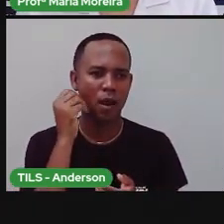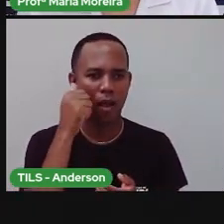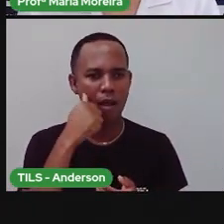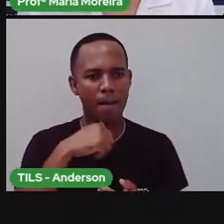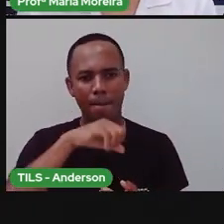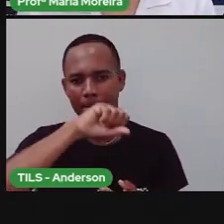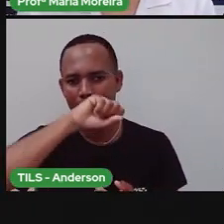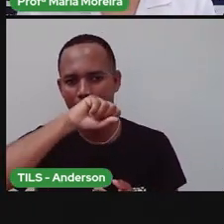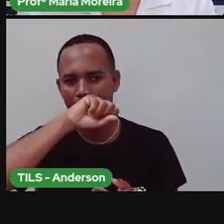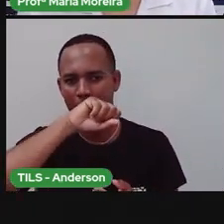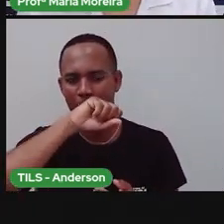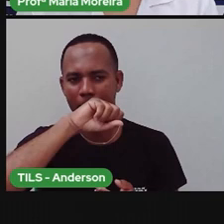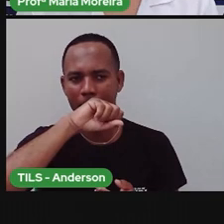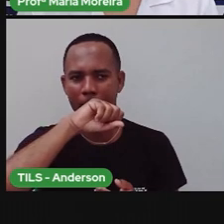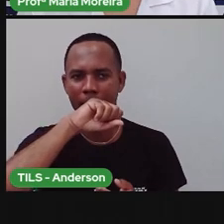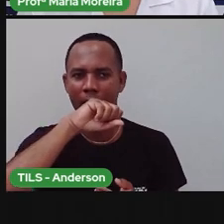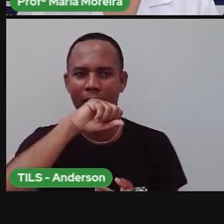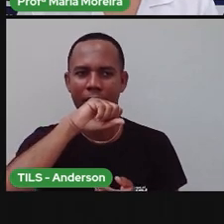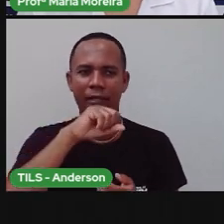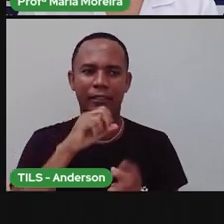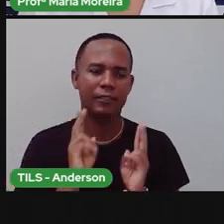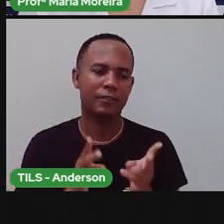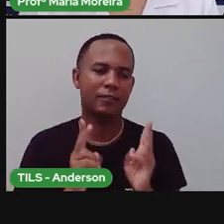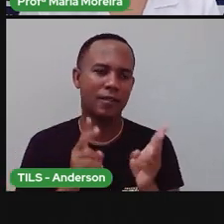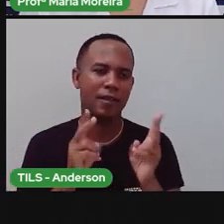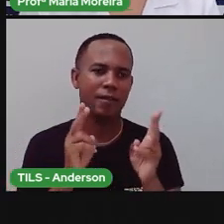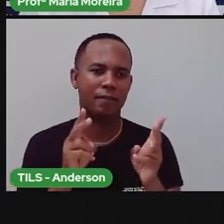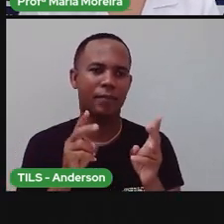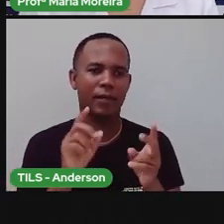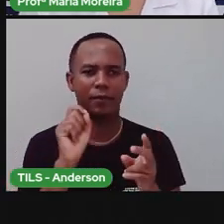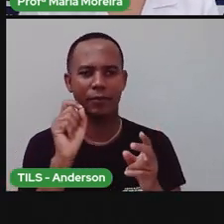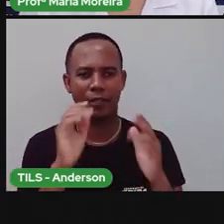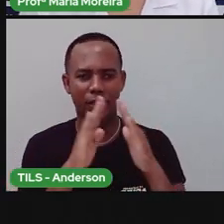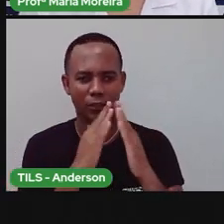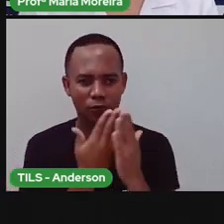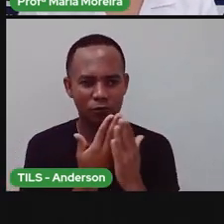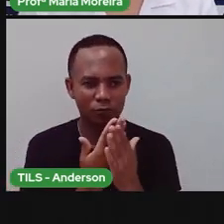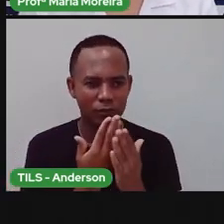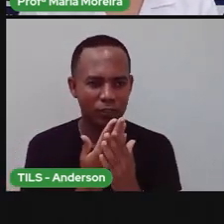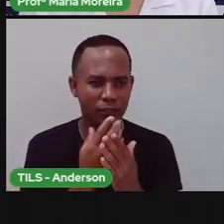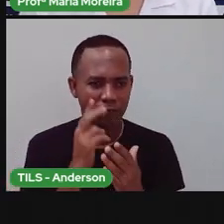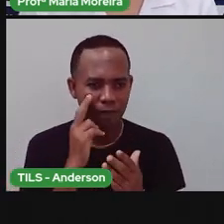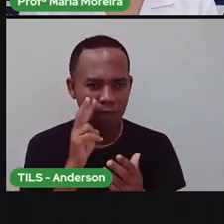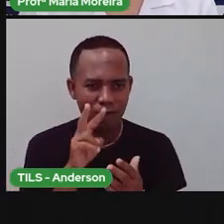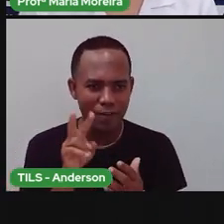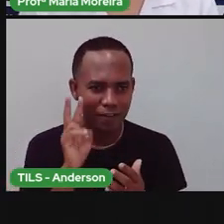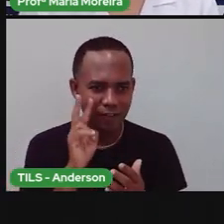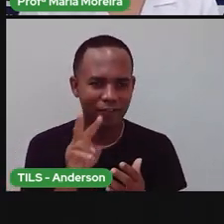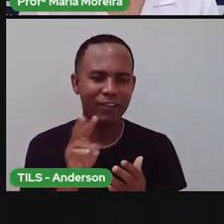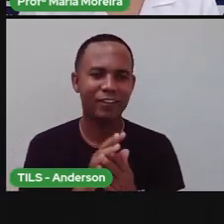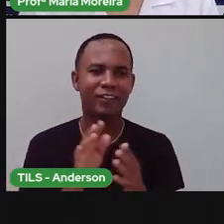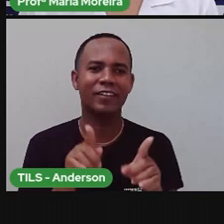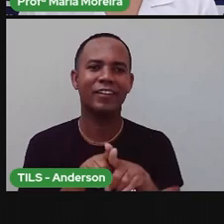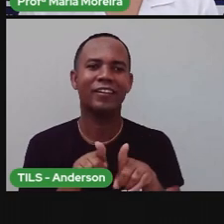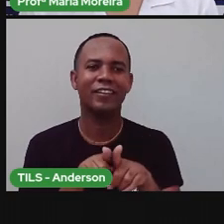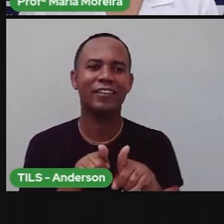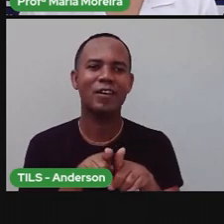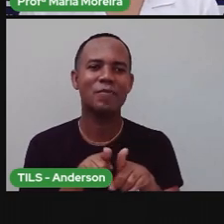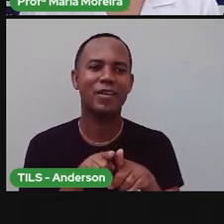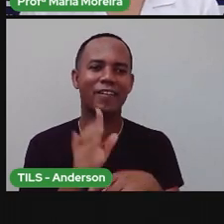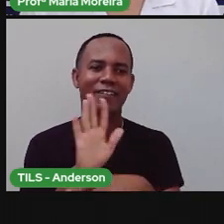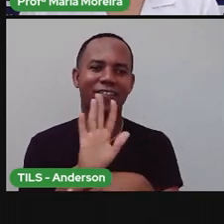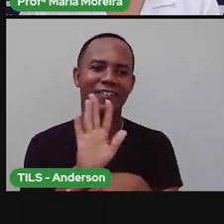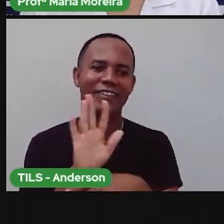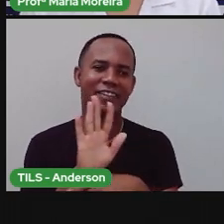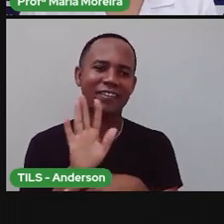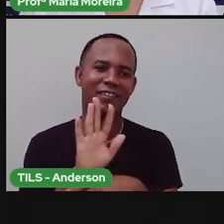Hoje eu vou mandar um beijo para uma mãe que está sempre presente em Anderson nas aulas da gente, que inclusive sentiu sua falta aí nos vídeos que você